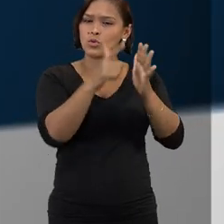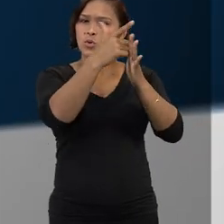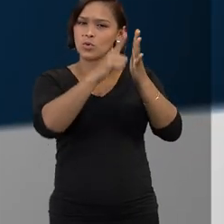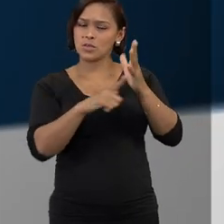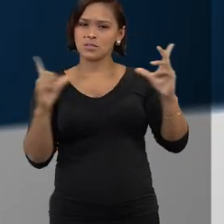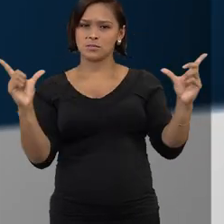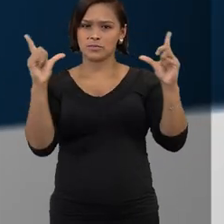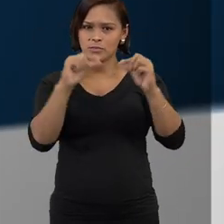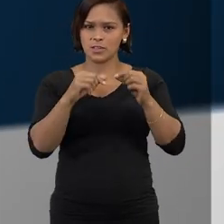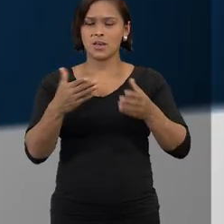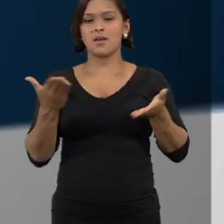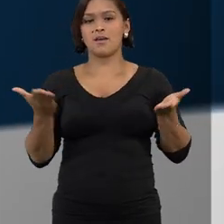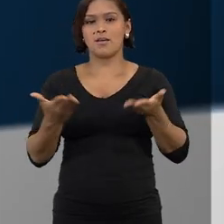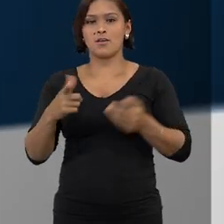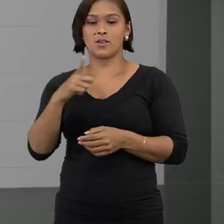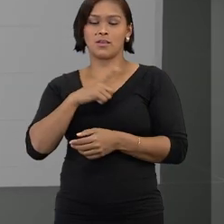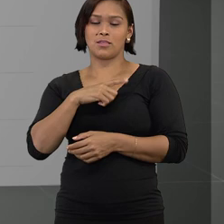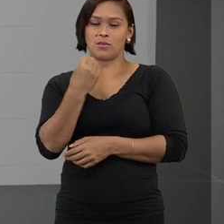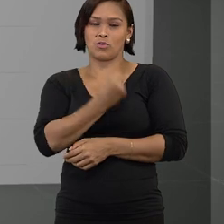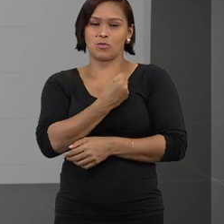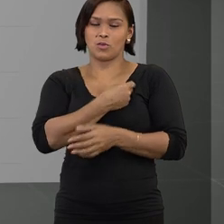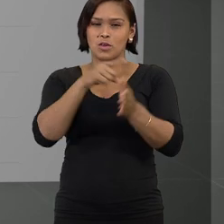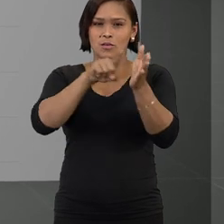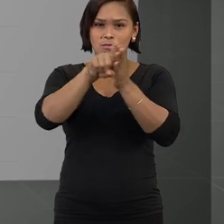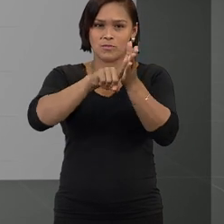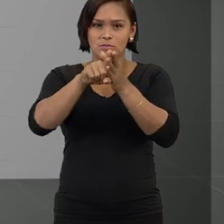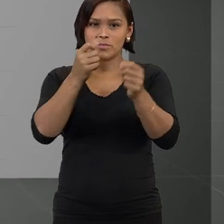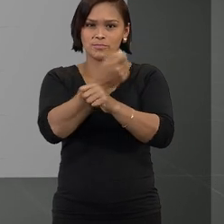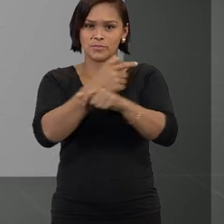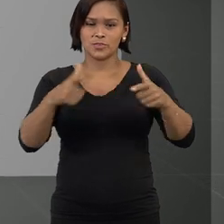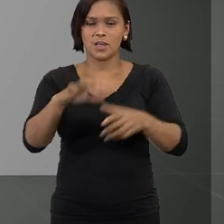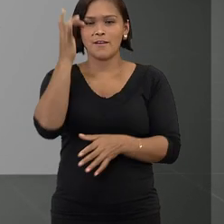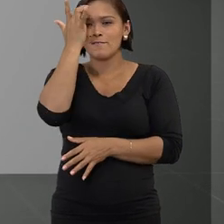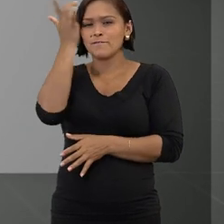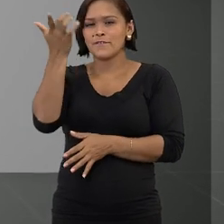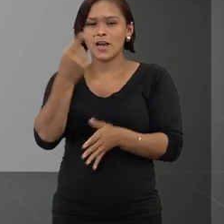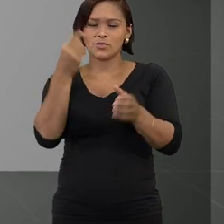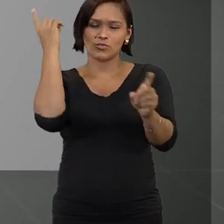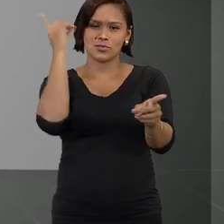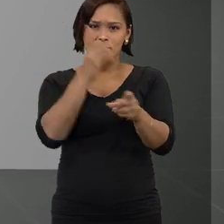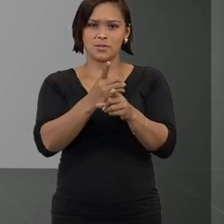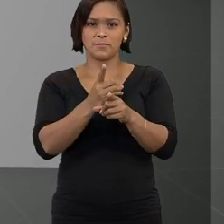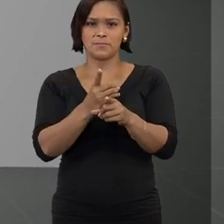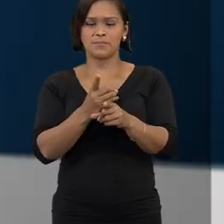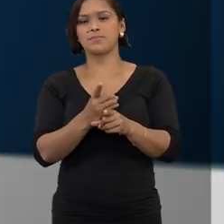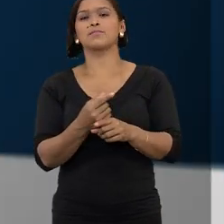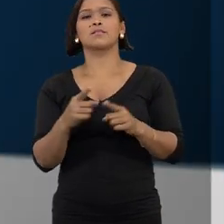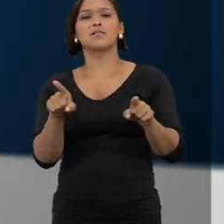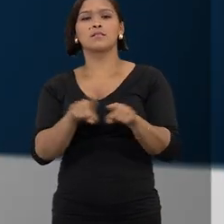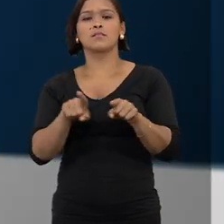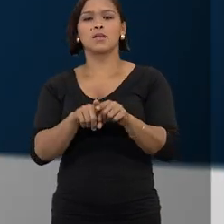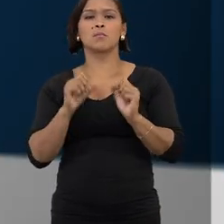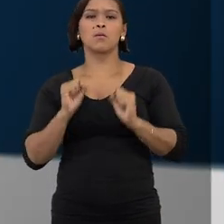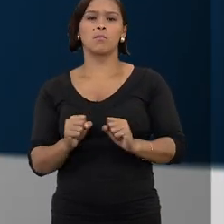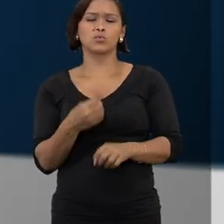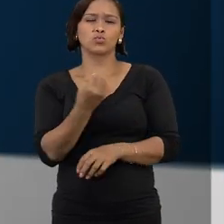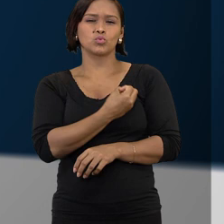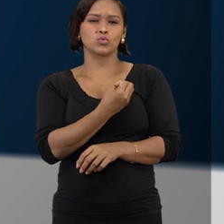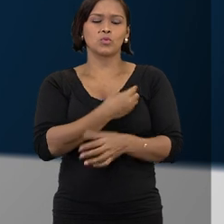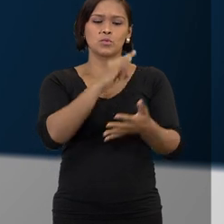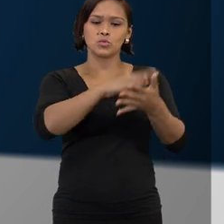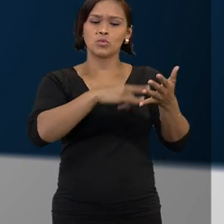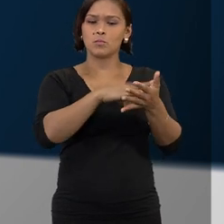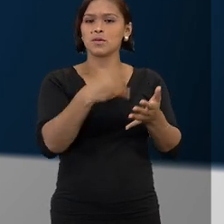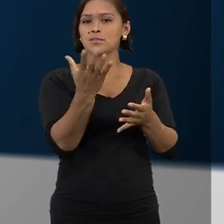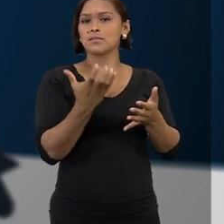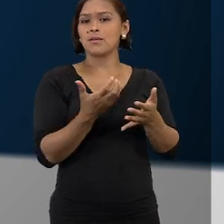resumida, que agora contém o número maior de informações, facilitando a busca. Você também pode escolher a quantidade de documentos